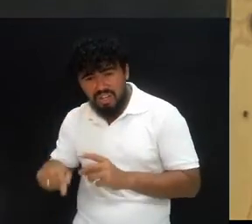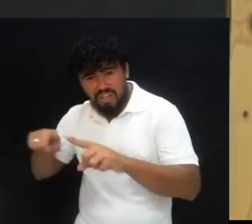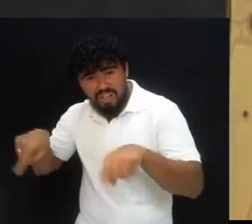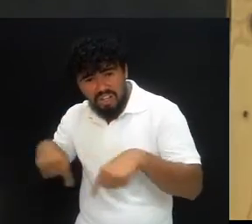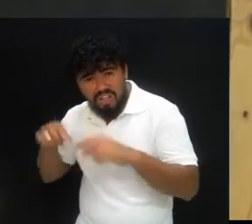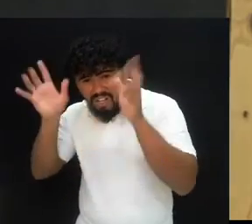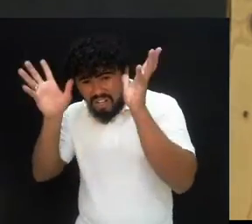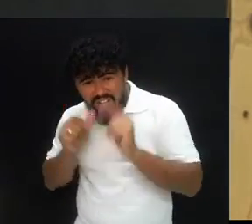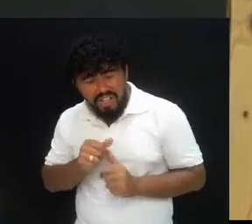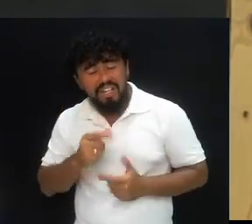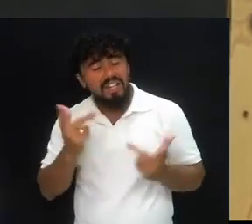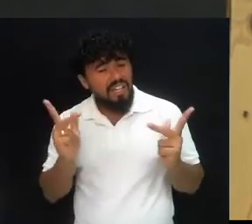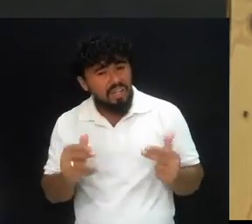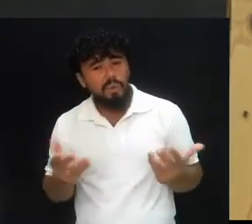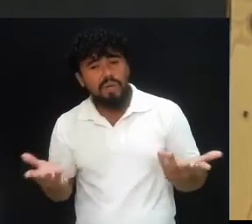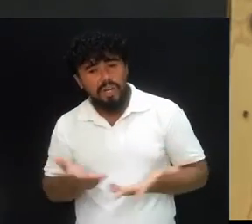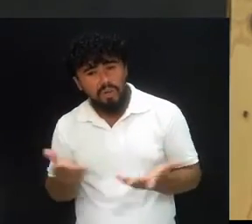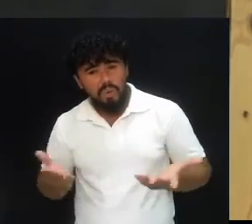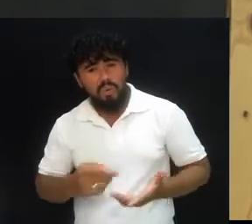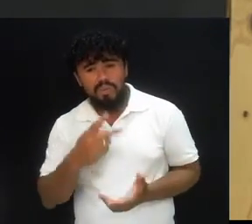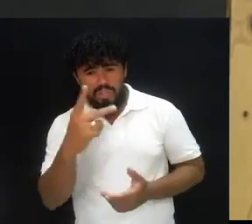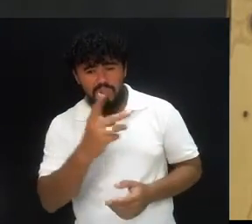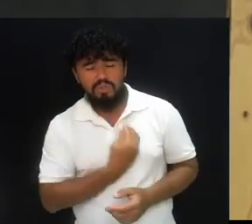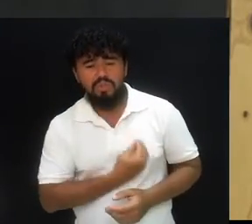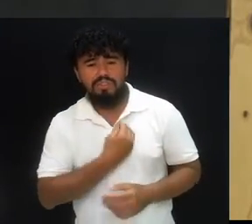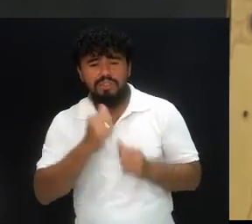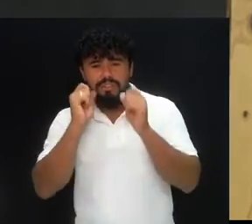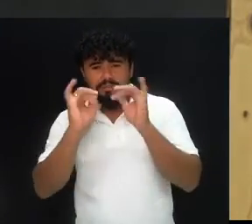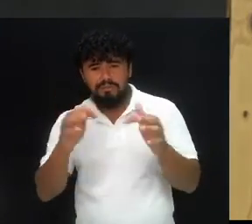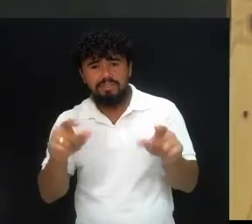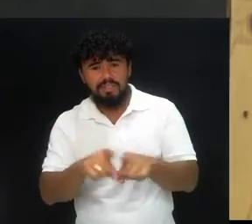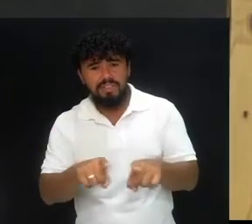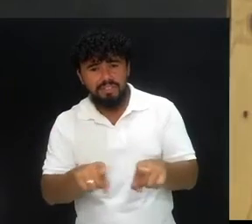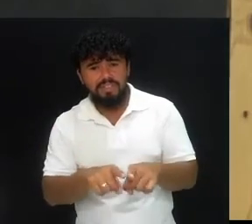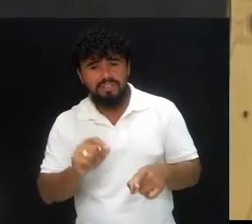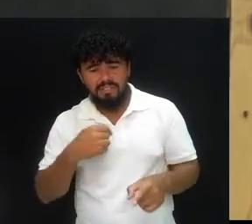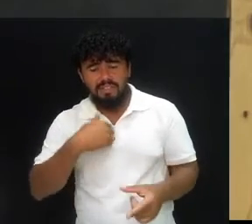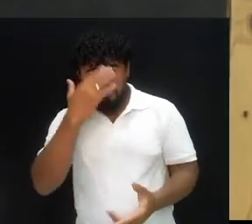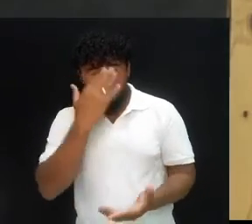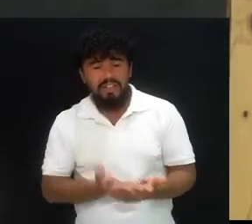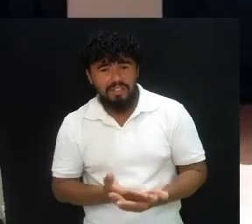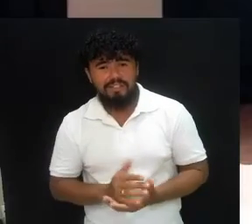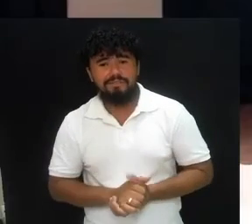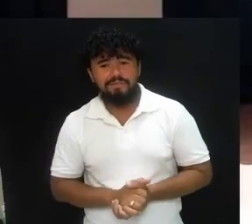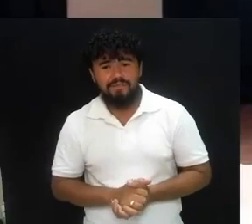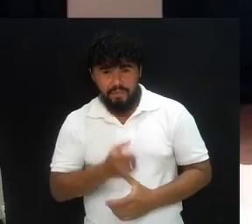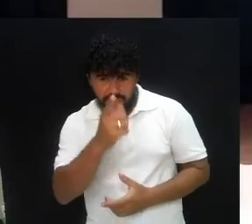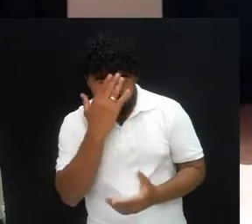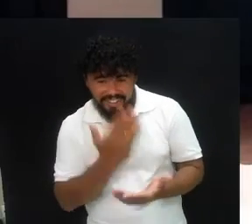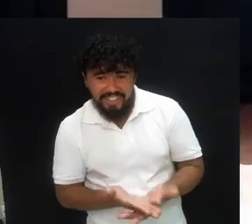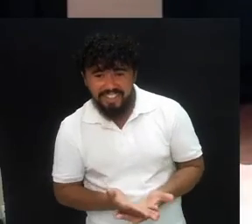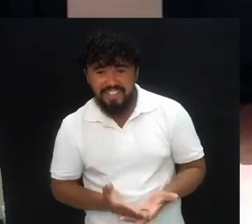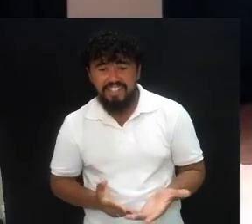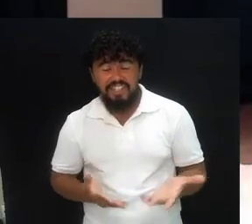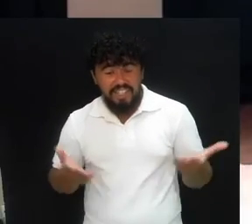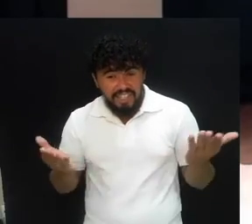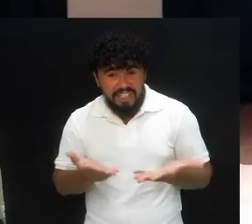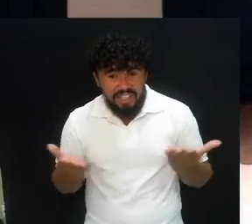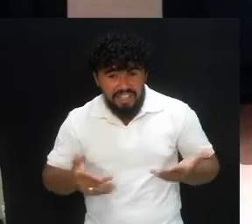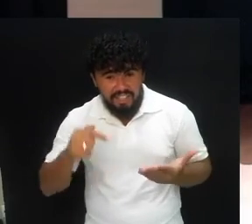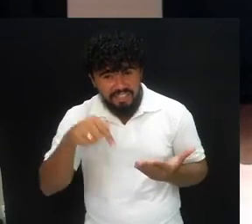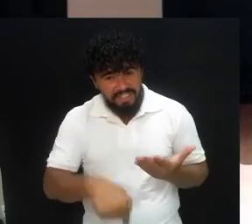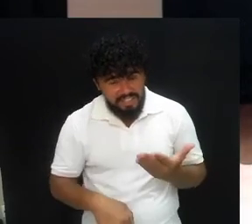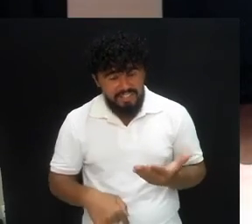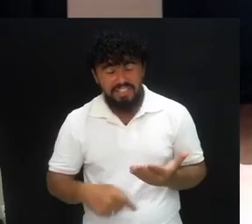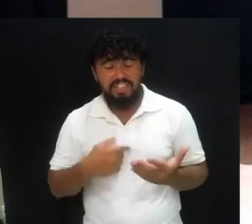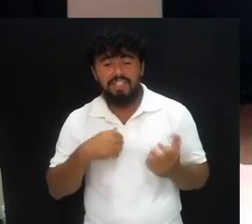manifesta de forma forte, e hoje está se manifestando, na sua vida também. Ah, eu creio nisso. Você crê? Porque nesse lugar,